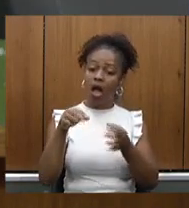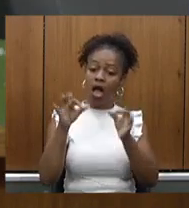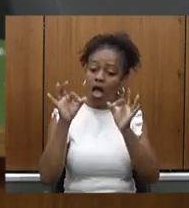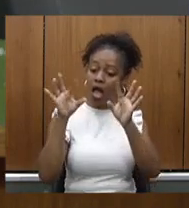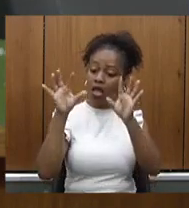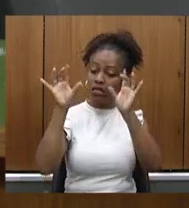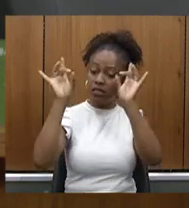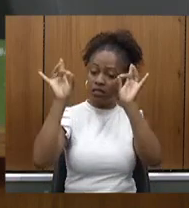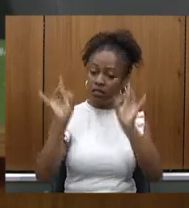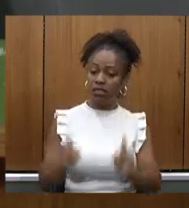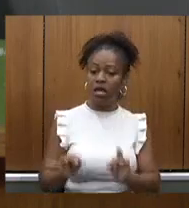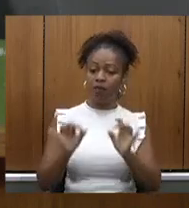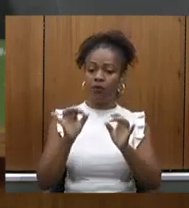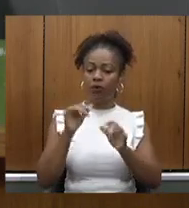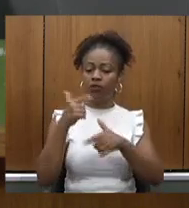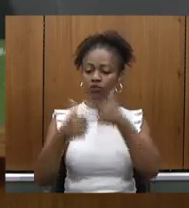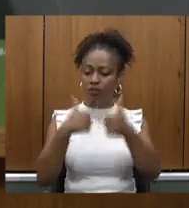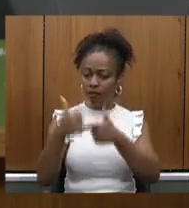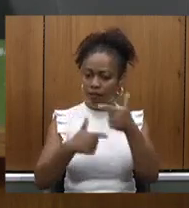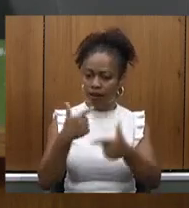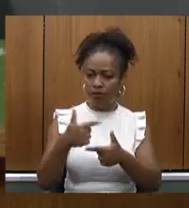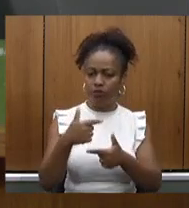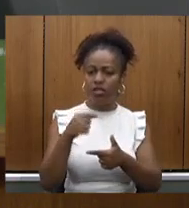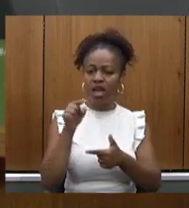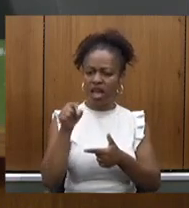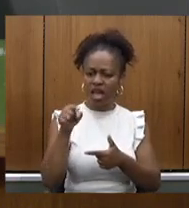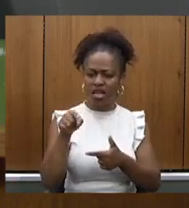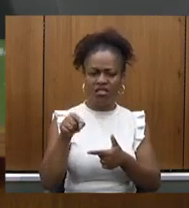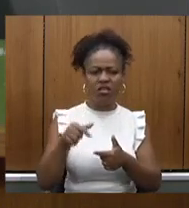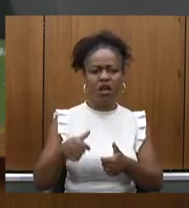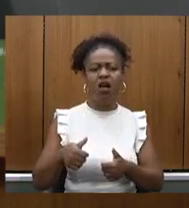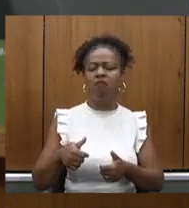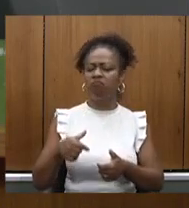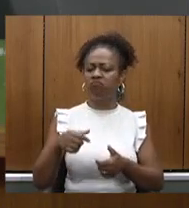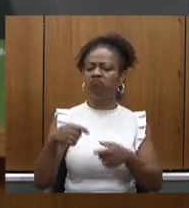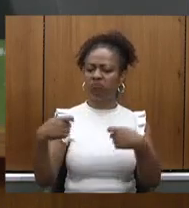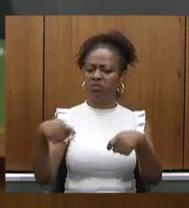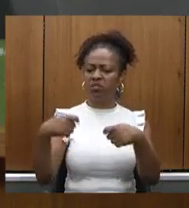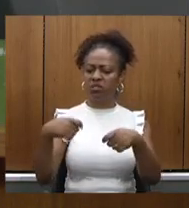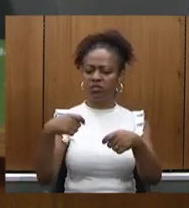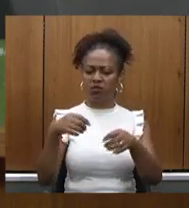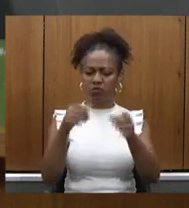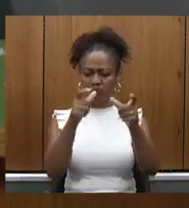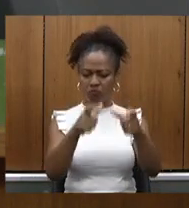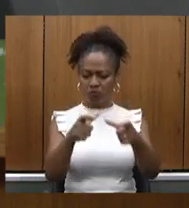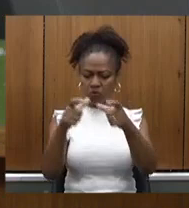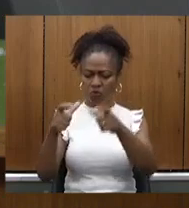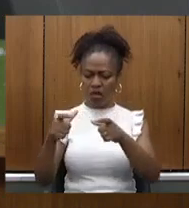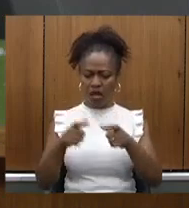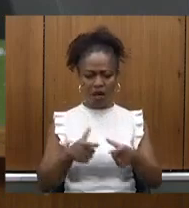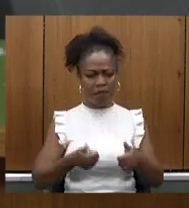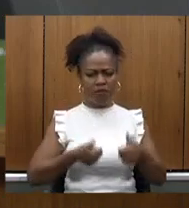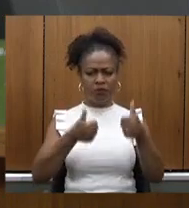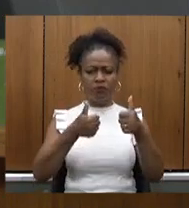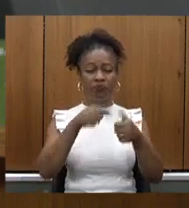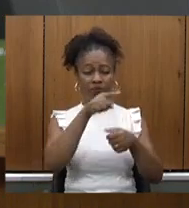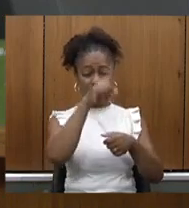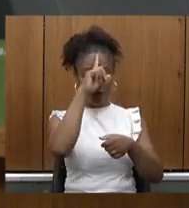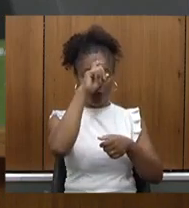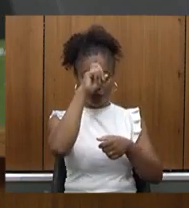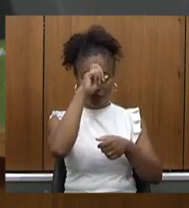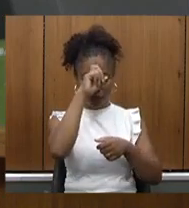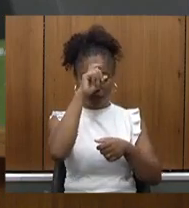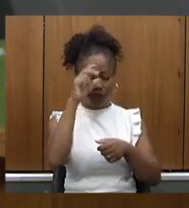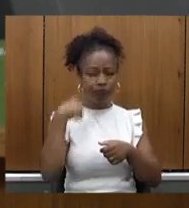merecem uma estrutura de trabalho melhor eu lembro que eu era plantonista da urgência do Júlio Acubiché que o senhor citou aí fiquei